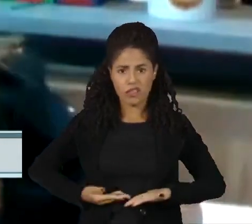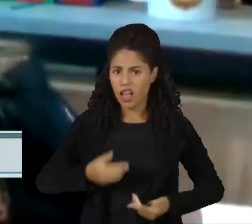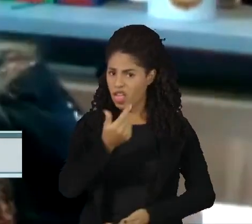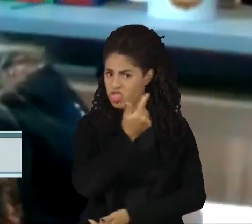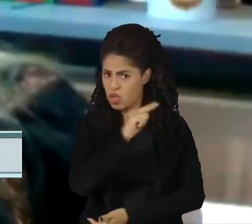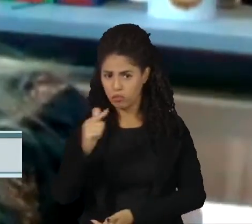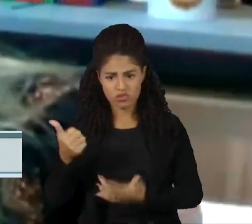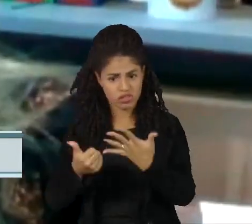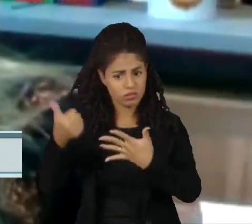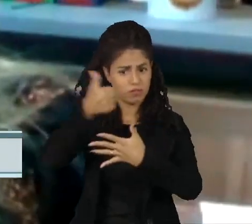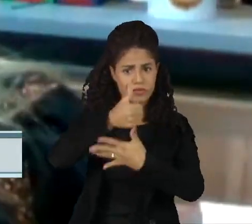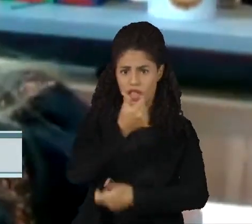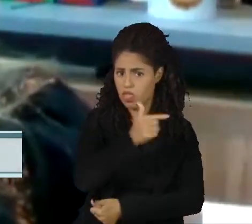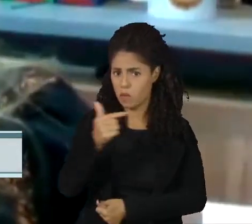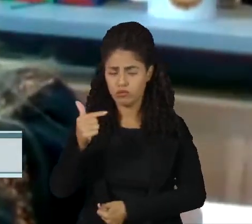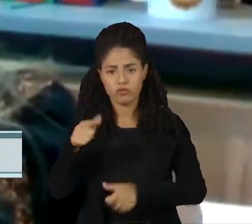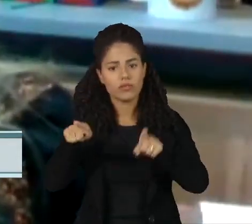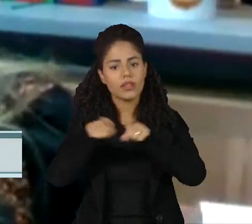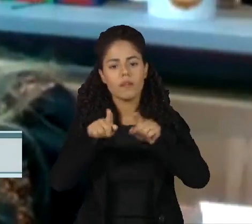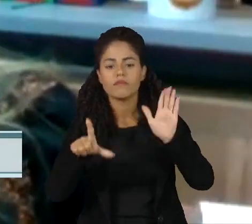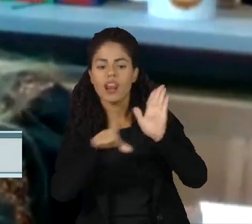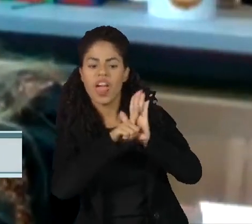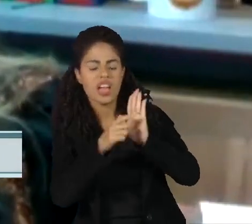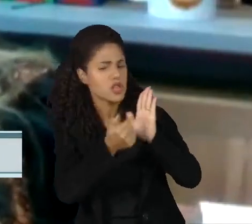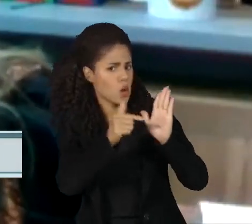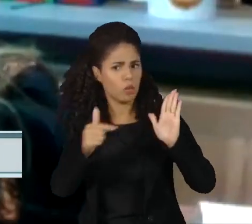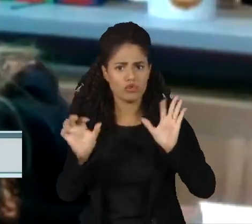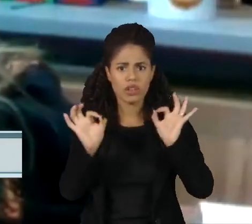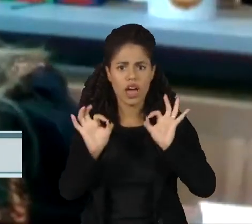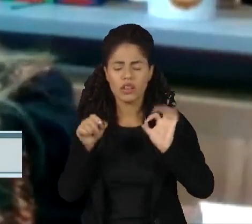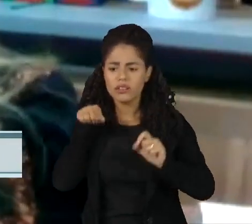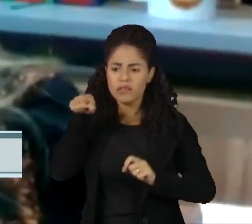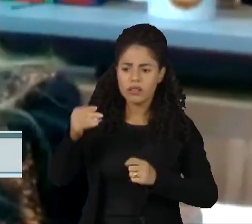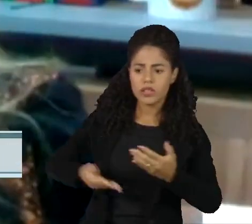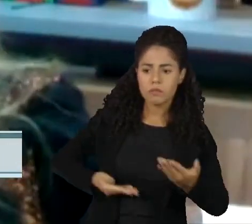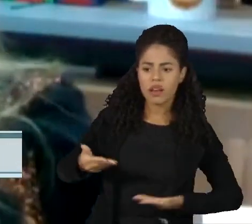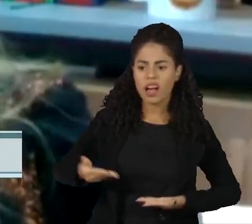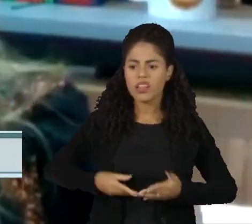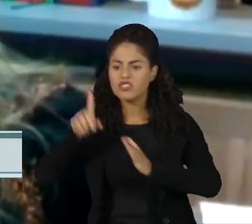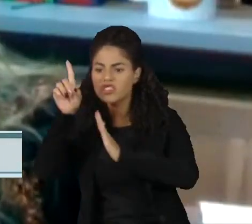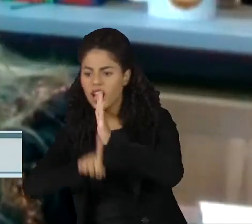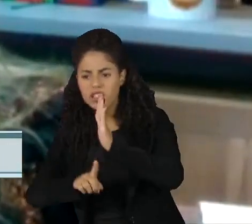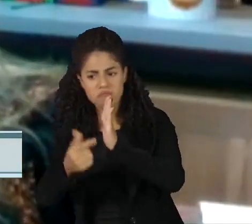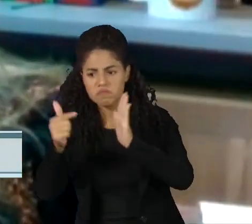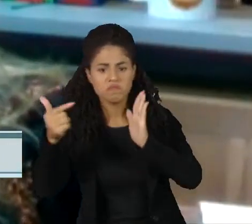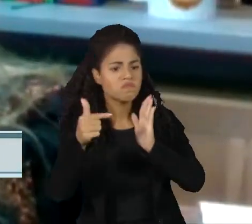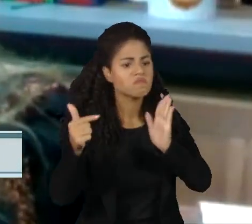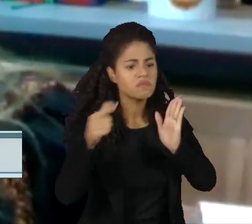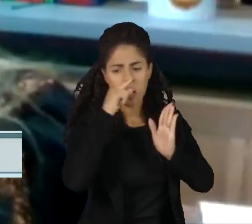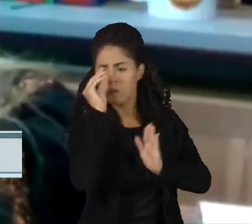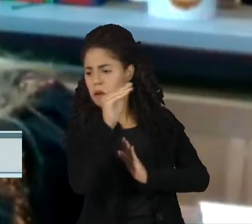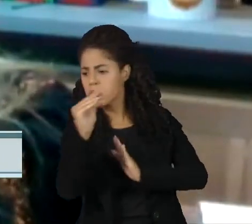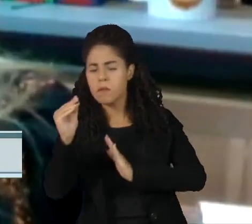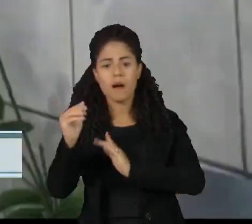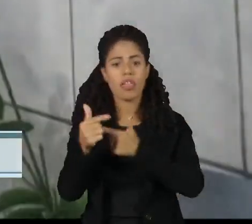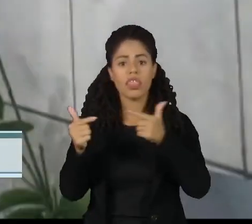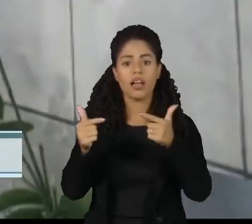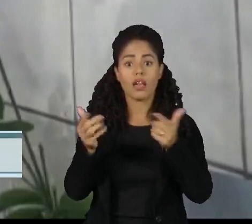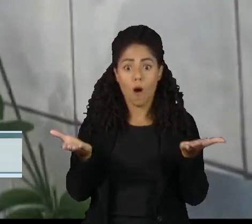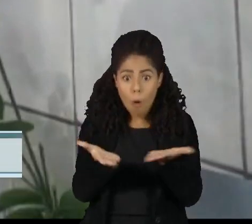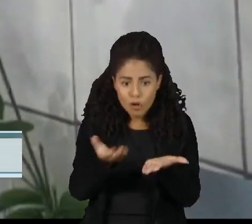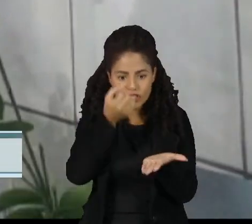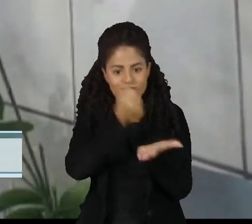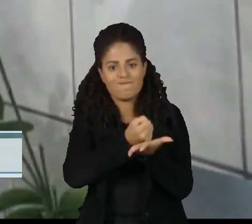existia legislação e, com isso, elas não tinham os direitos a ter, principalmente, o registro em carteira de trabalho.